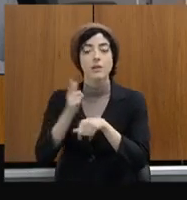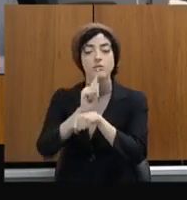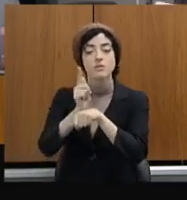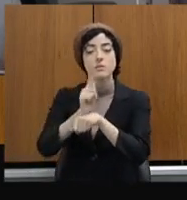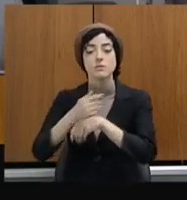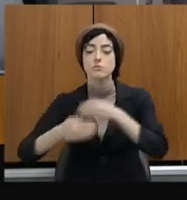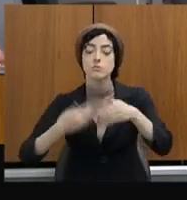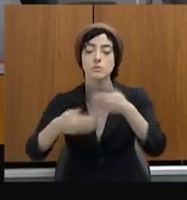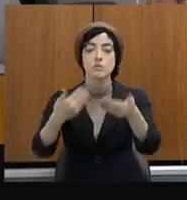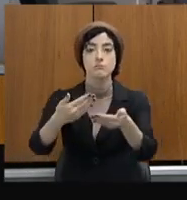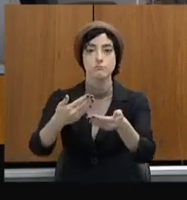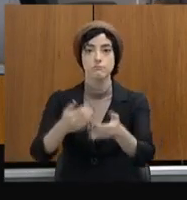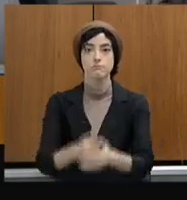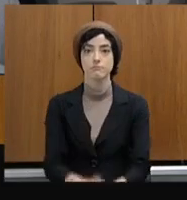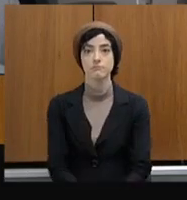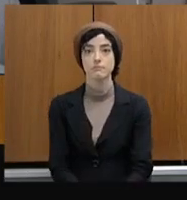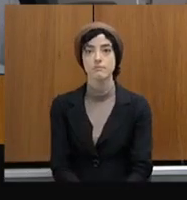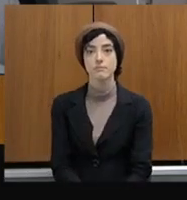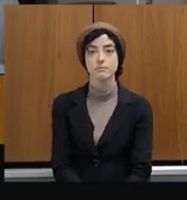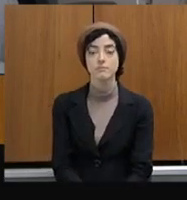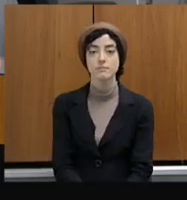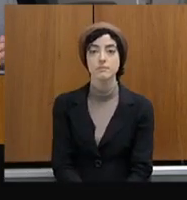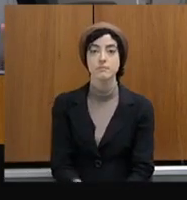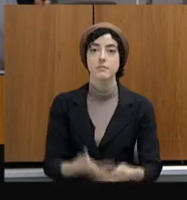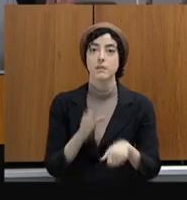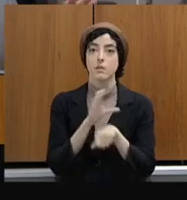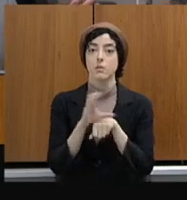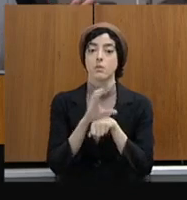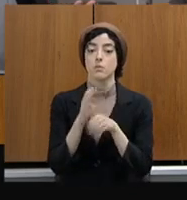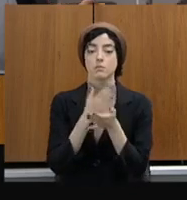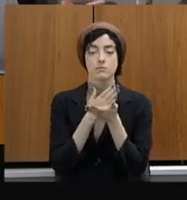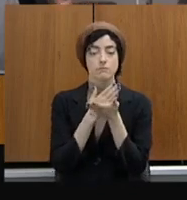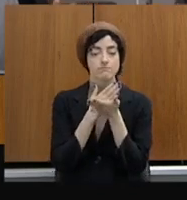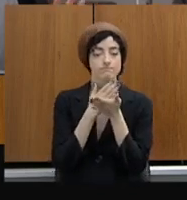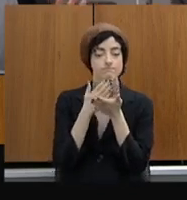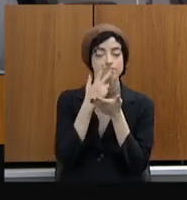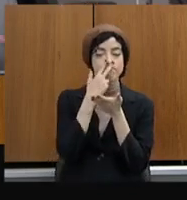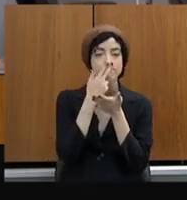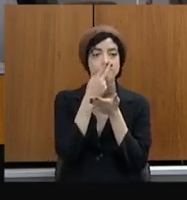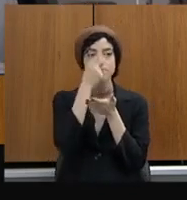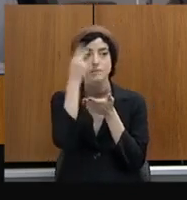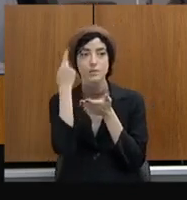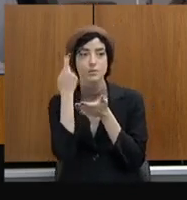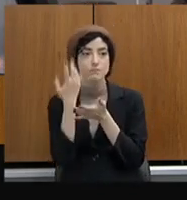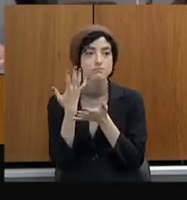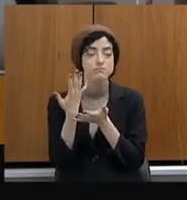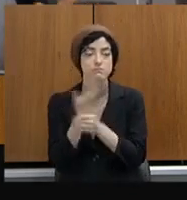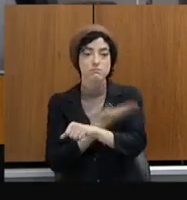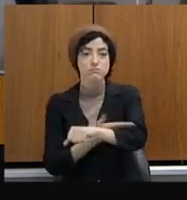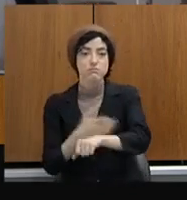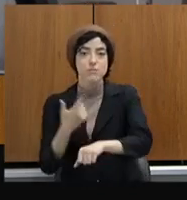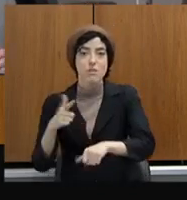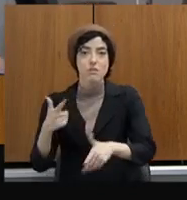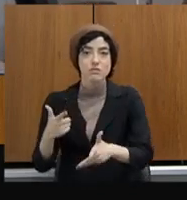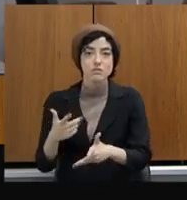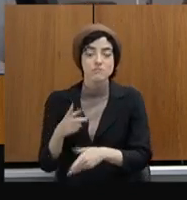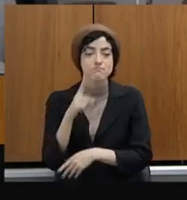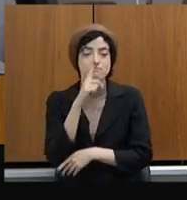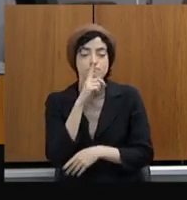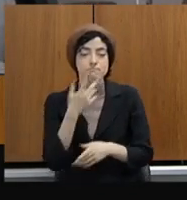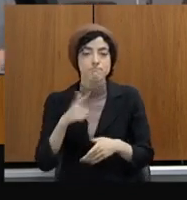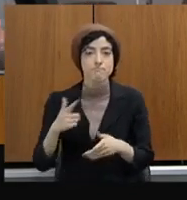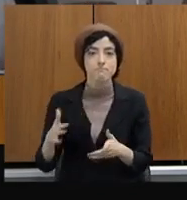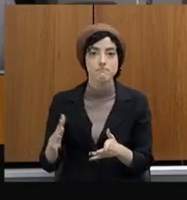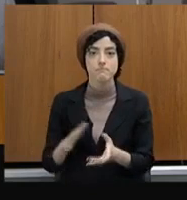foi um curso que, no princípio, houve até uma resistência, as pessoas não estavam bem habituadas a serem convocadas, chefes de departamento para fazer